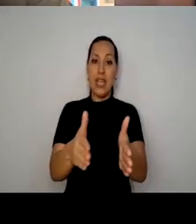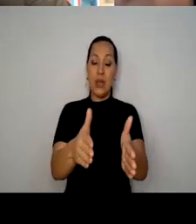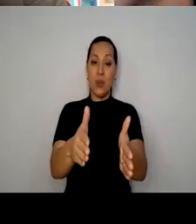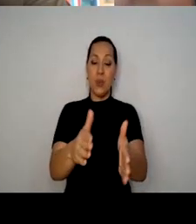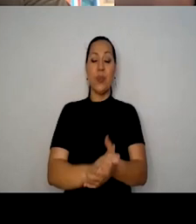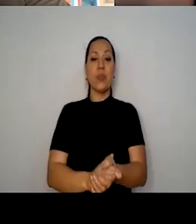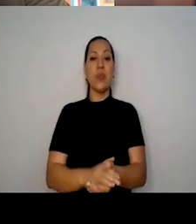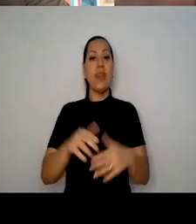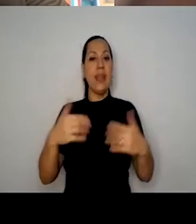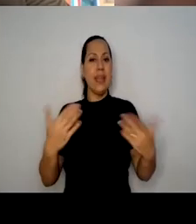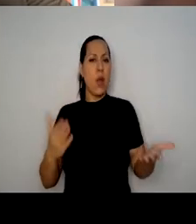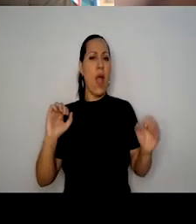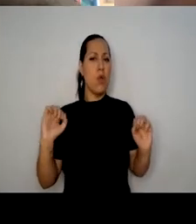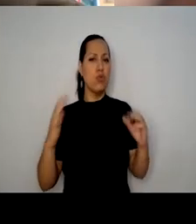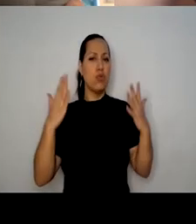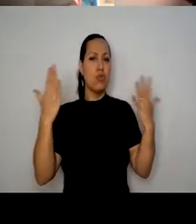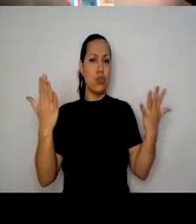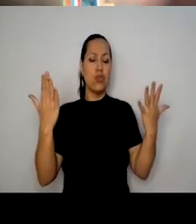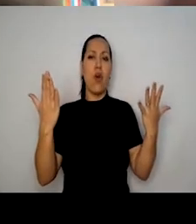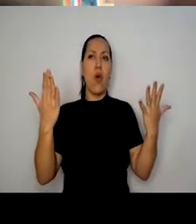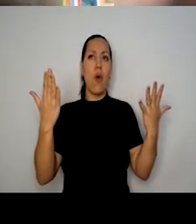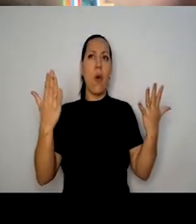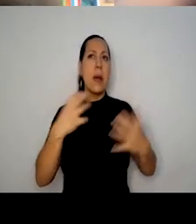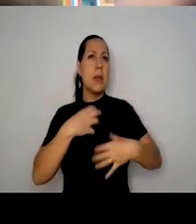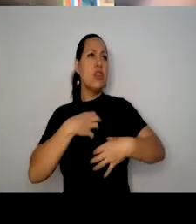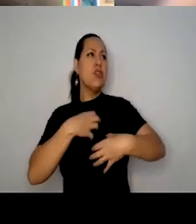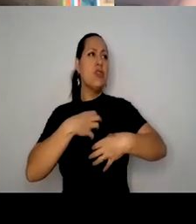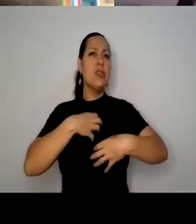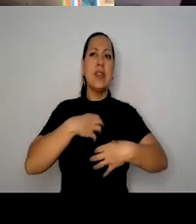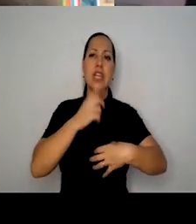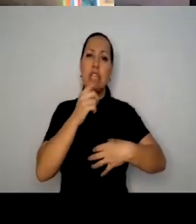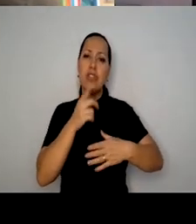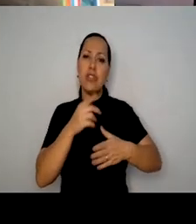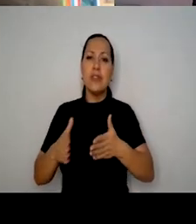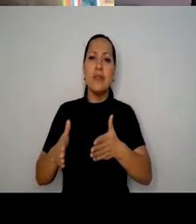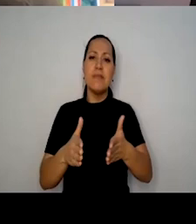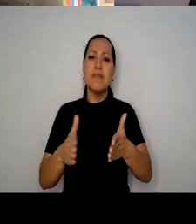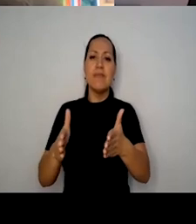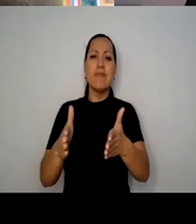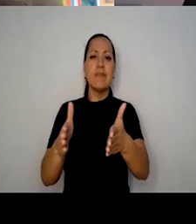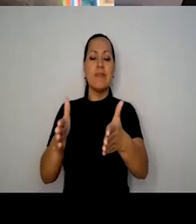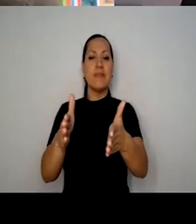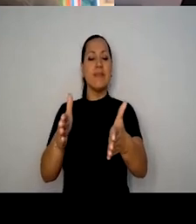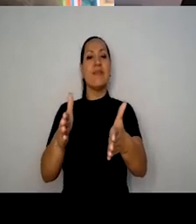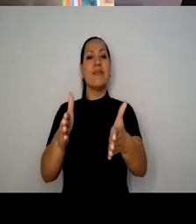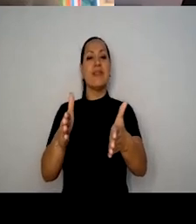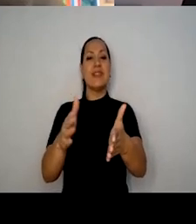escuta, para a gente escutar esses rios tamponados, esses senhores ancestrais nosso, e também uma maneira